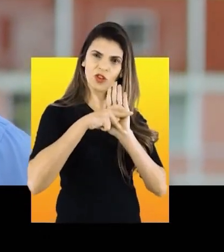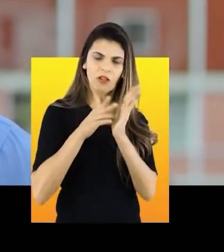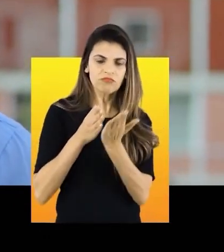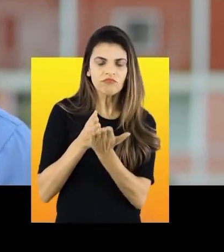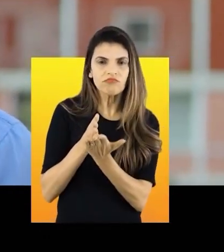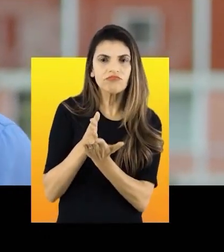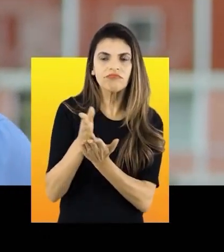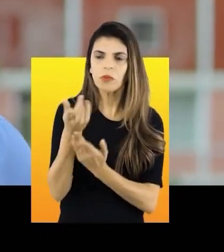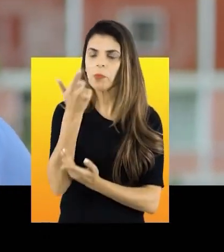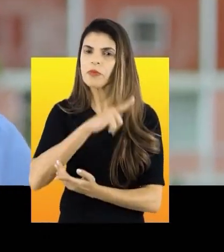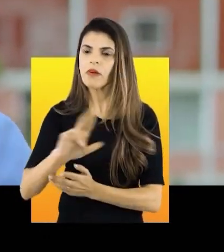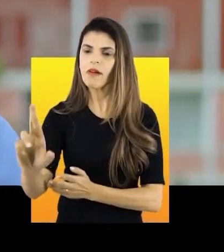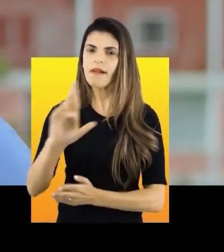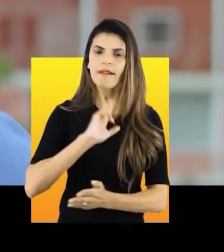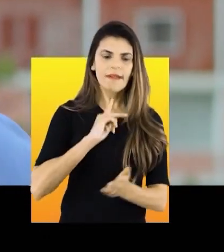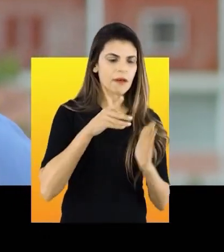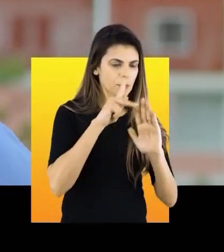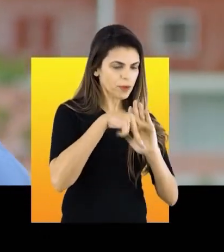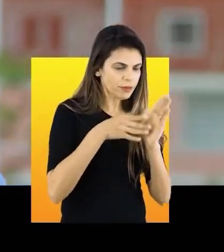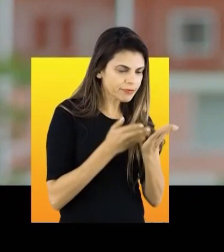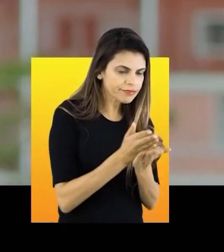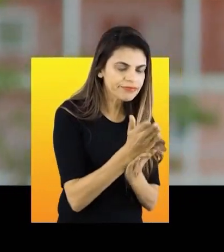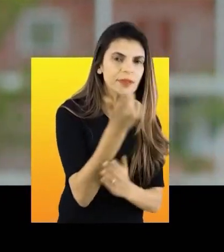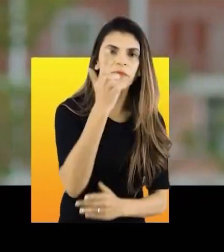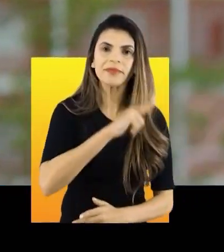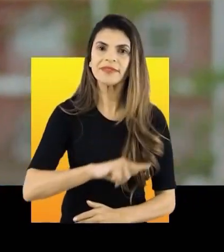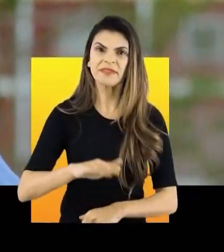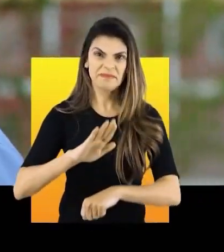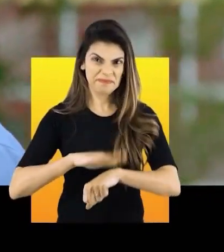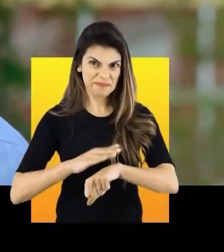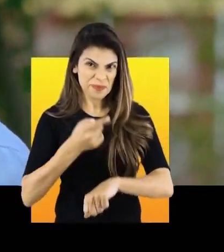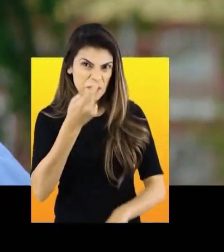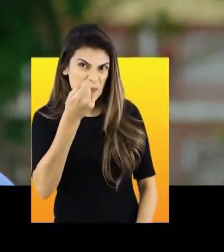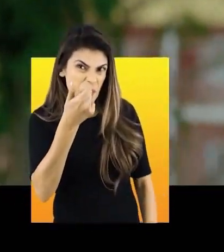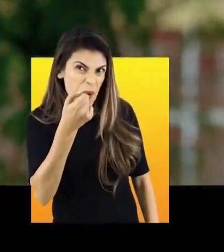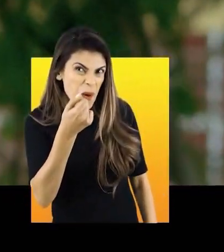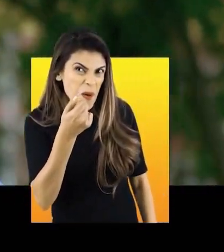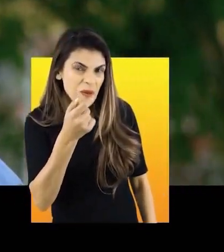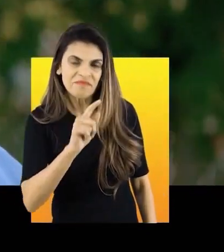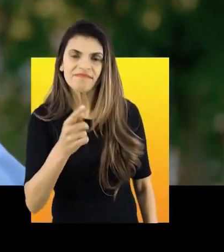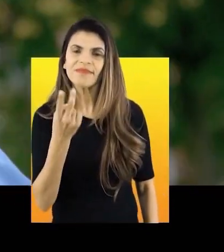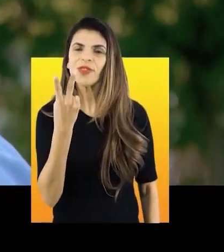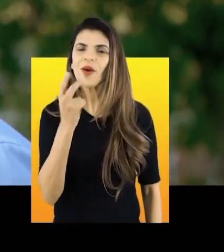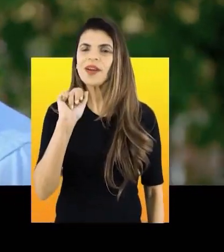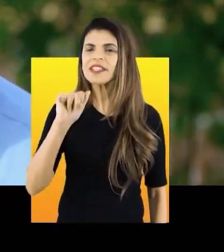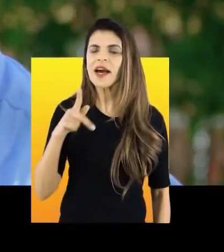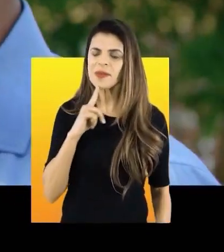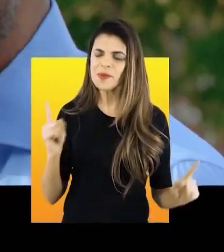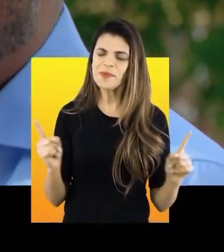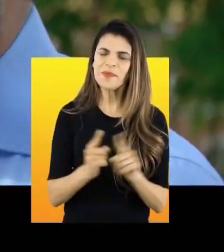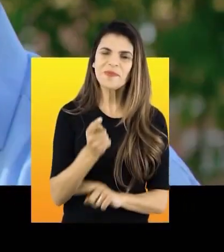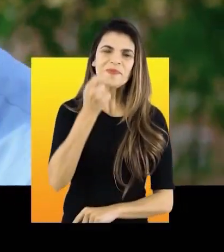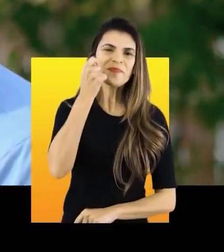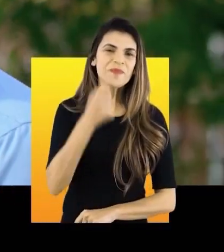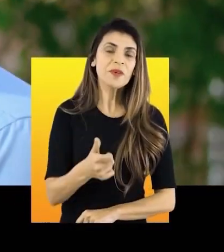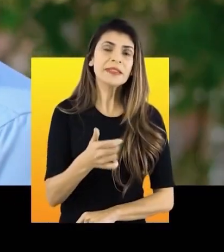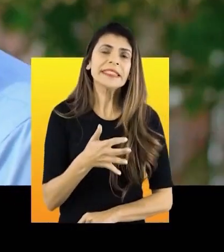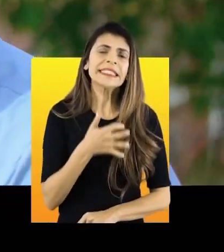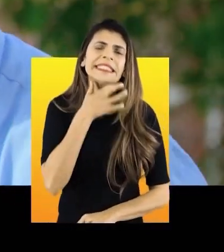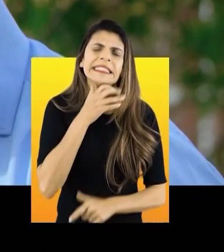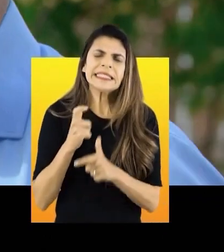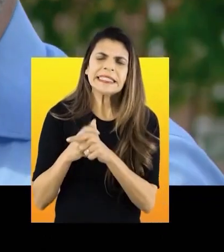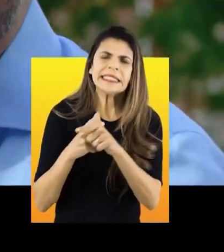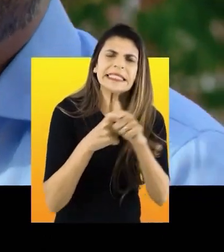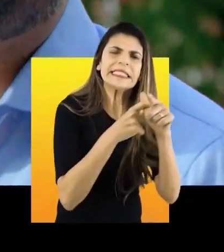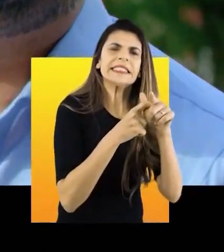nós estamos fazendo a coisa direito e olha que não é pouca coisa não em menos de dois anos mesmo resolvendo crises pelo